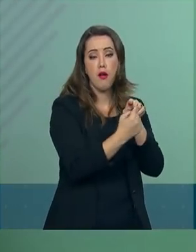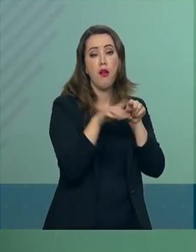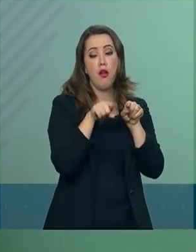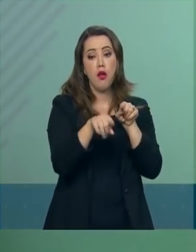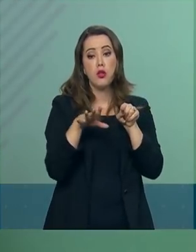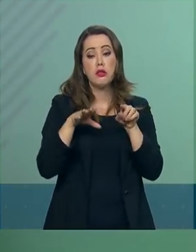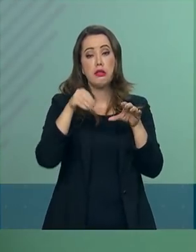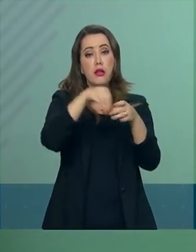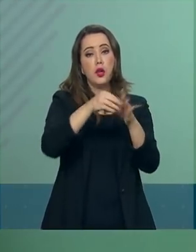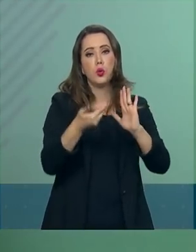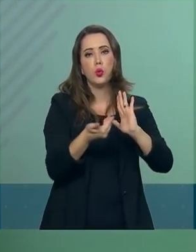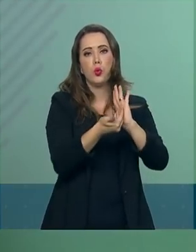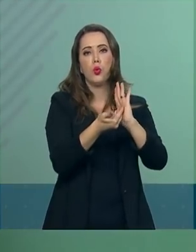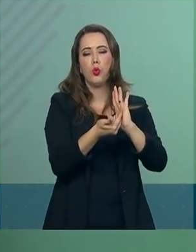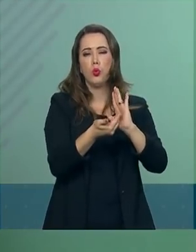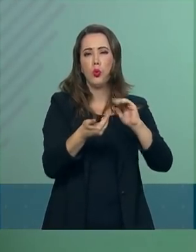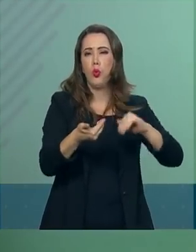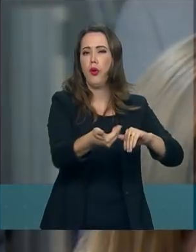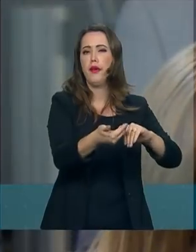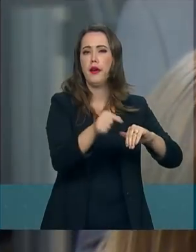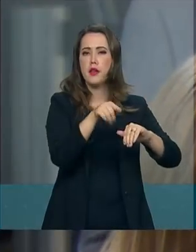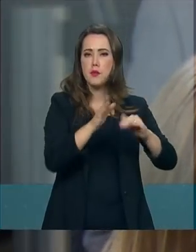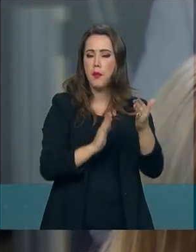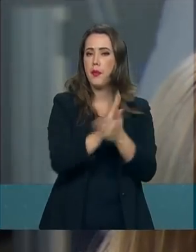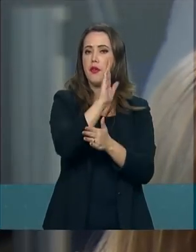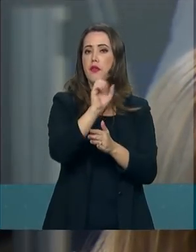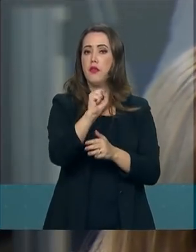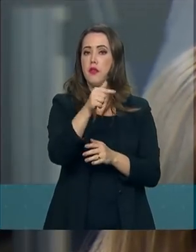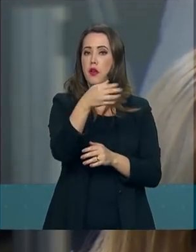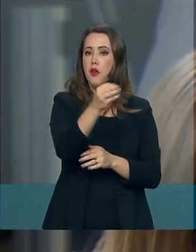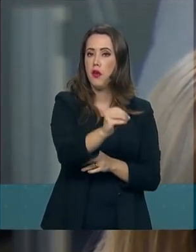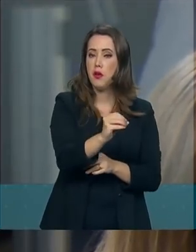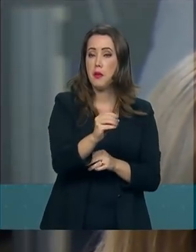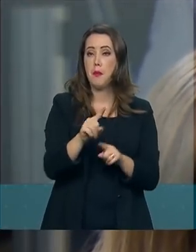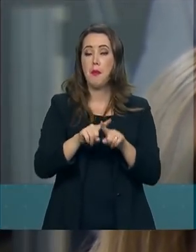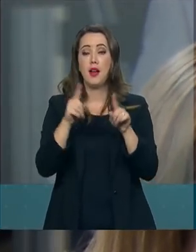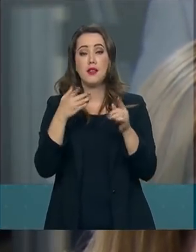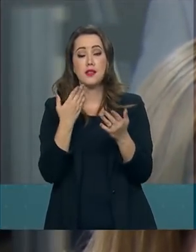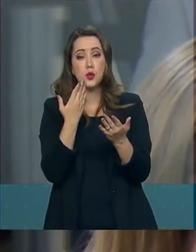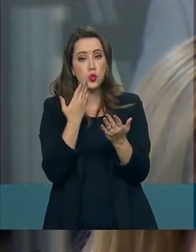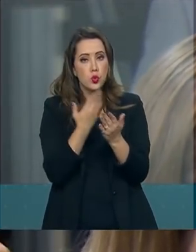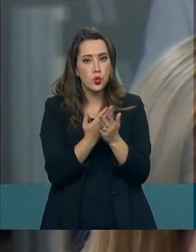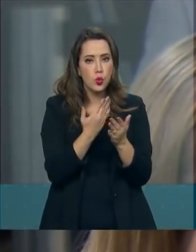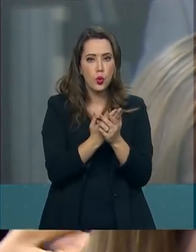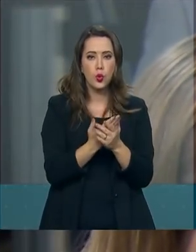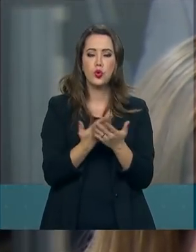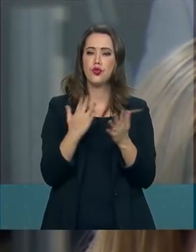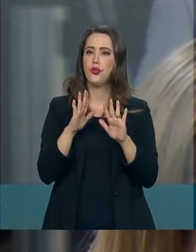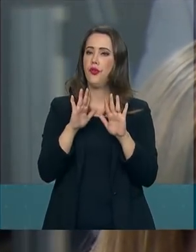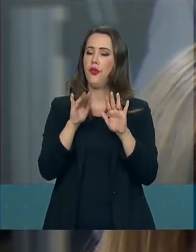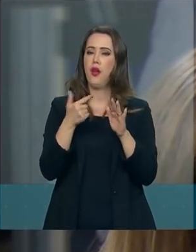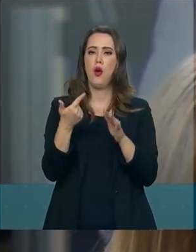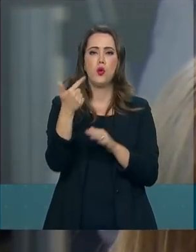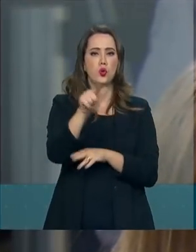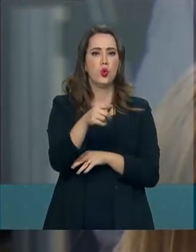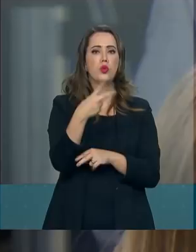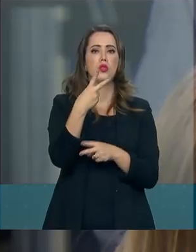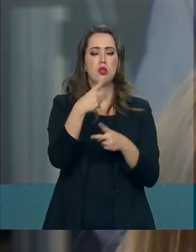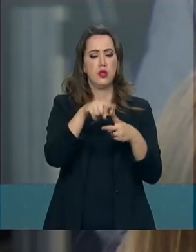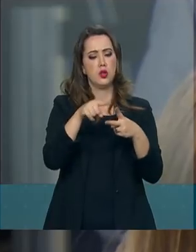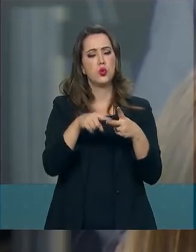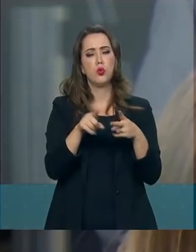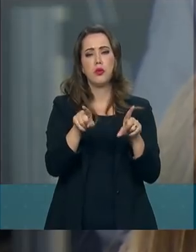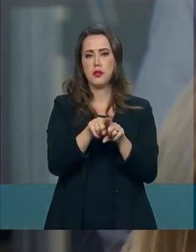viabilizar não só a aprovação do 870, mas que se chegue até a apreciação dela, ou seja, que se limpe a pauta com as outras duas MPs,